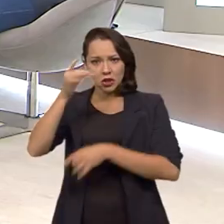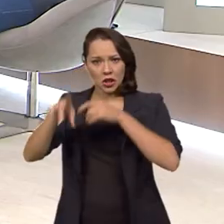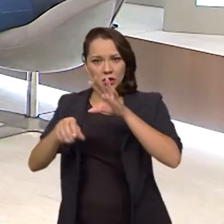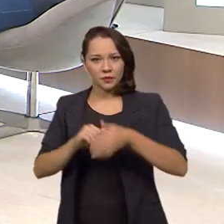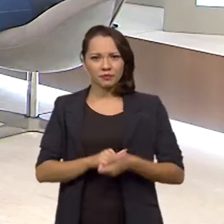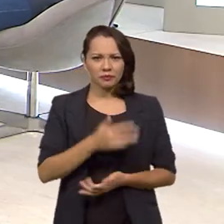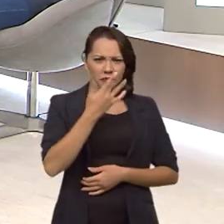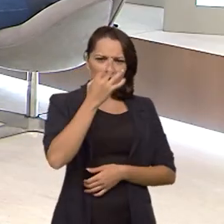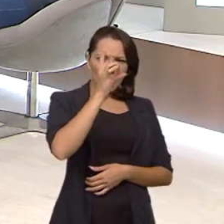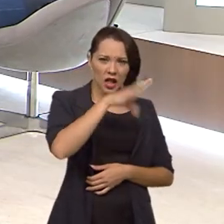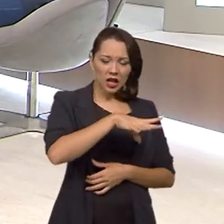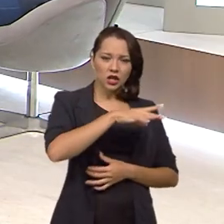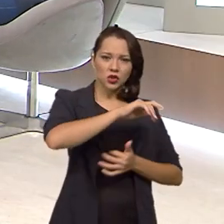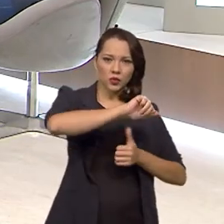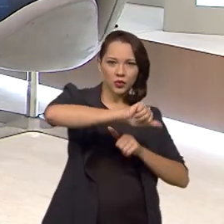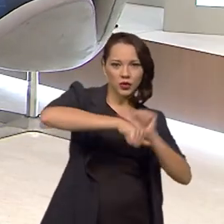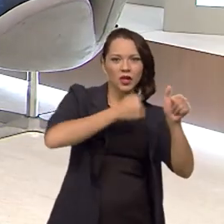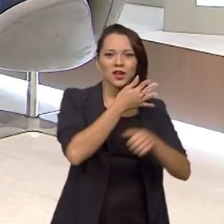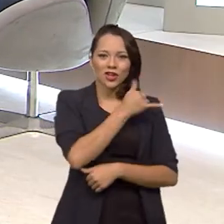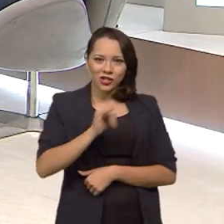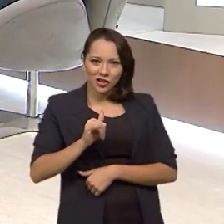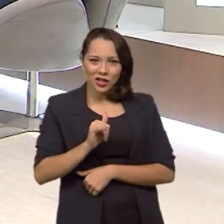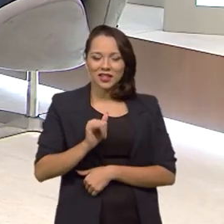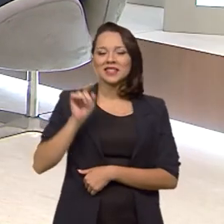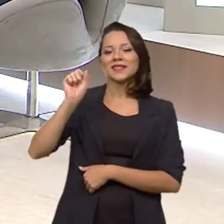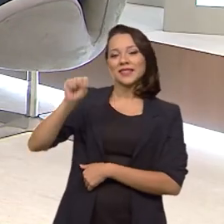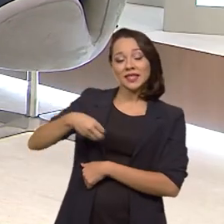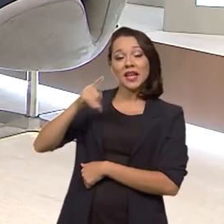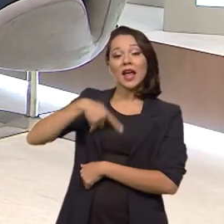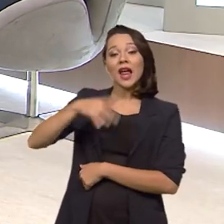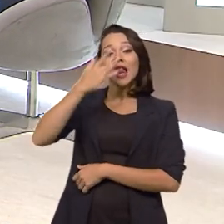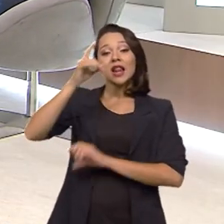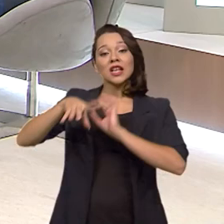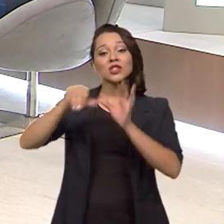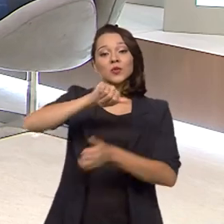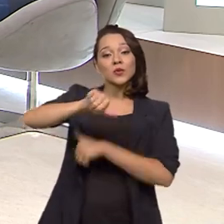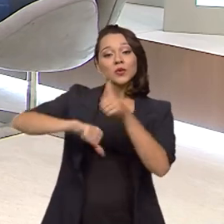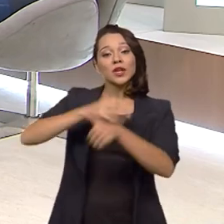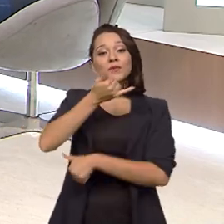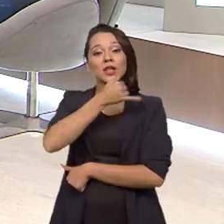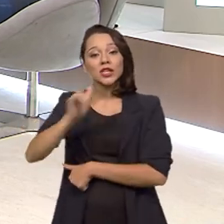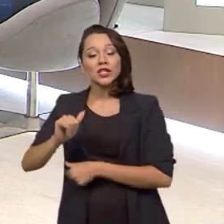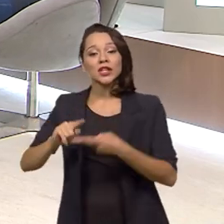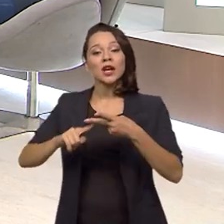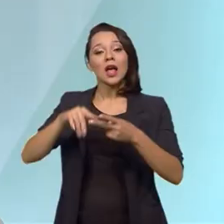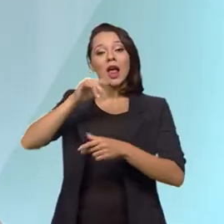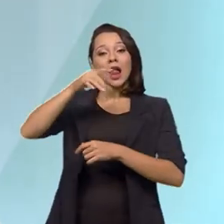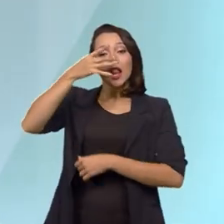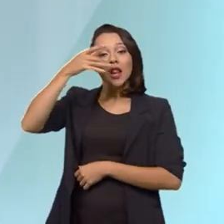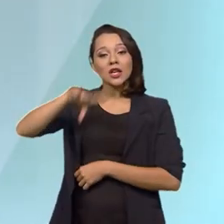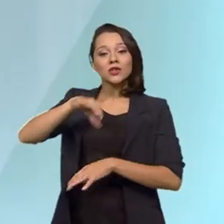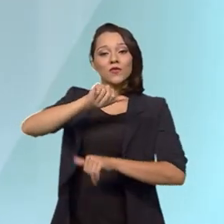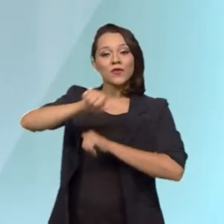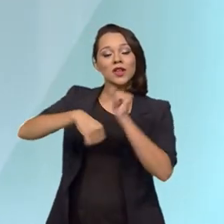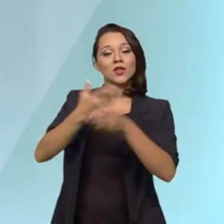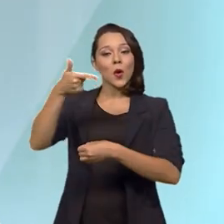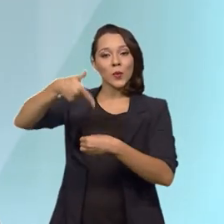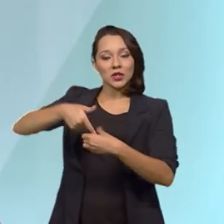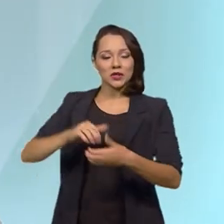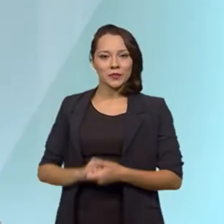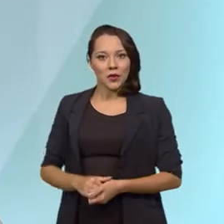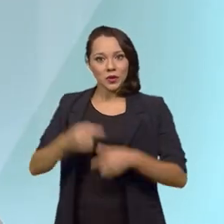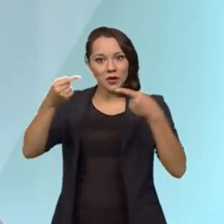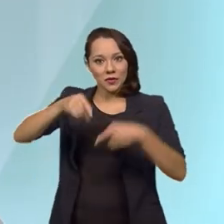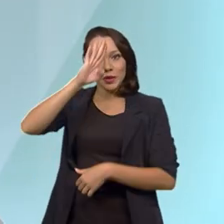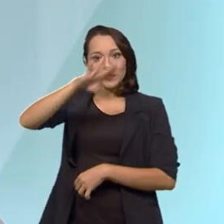É lixo virando energia? É lixo virando energia, é lixo virando combustível. O grande desafio que